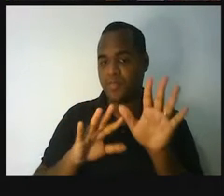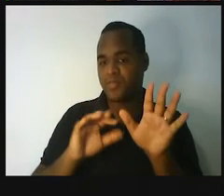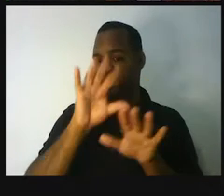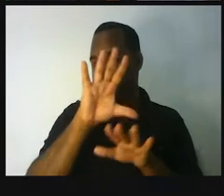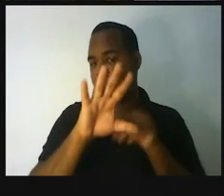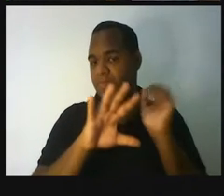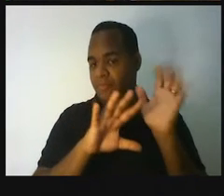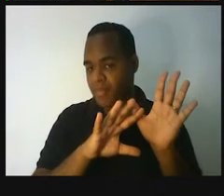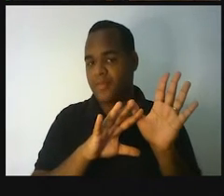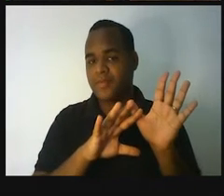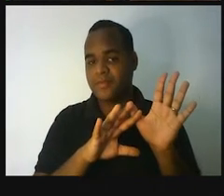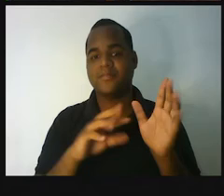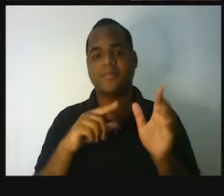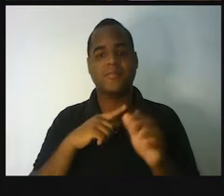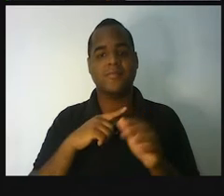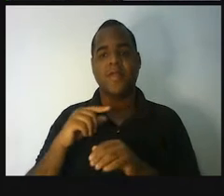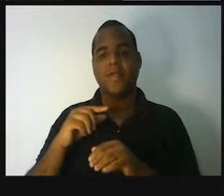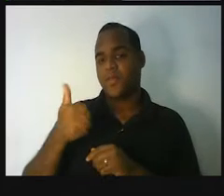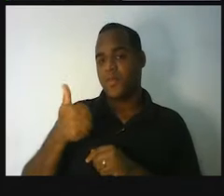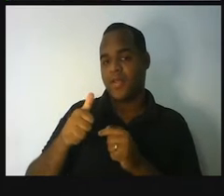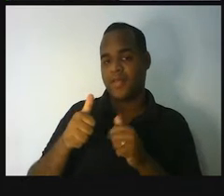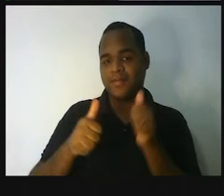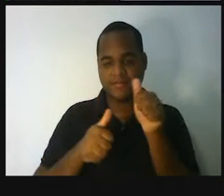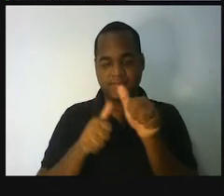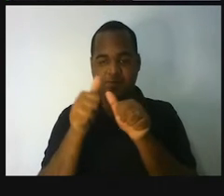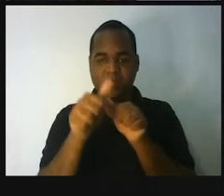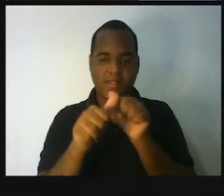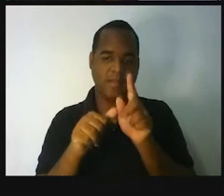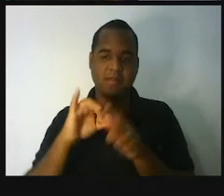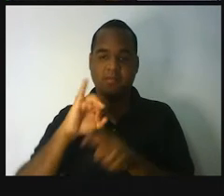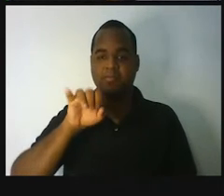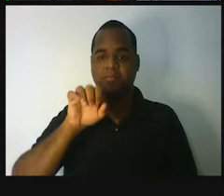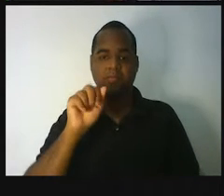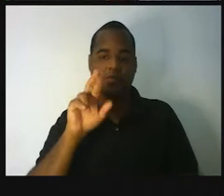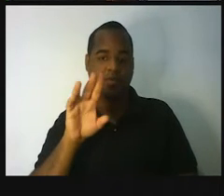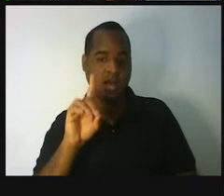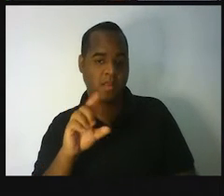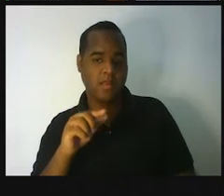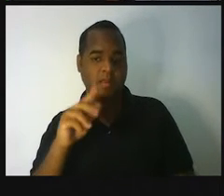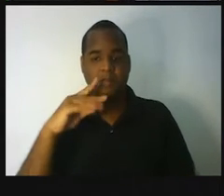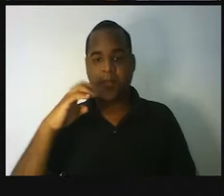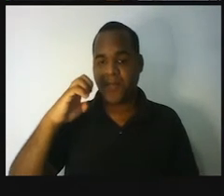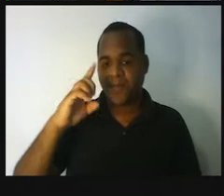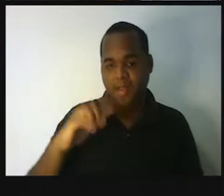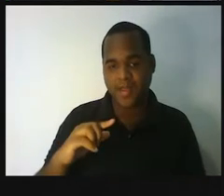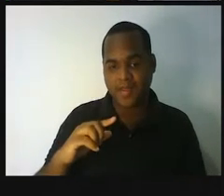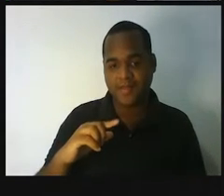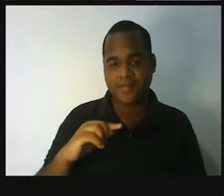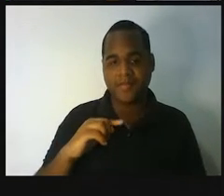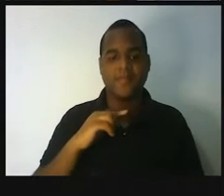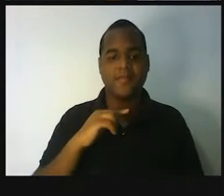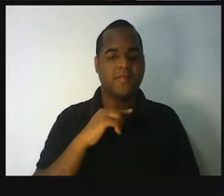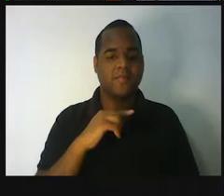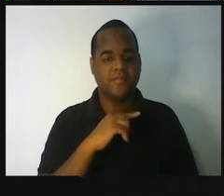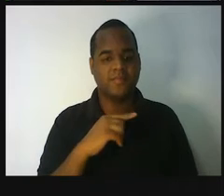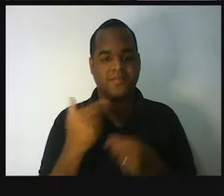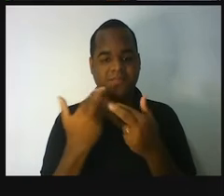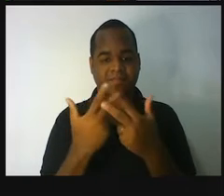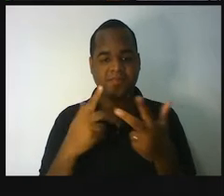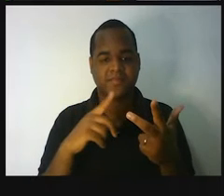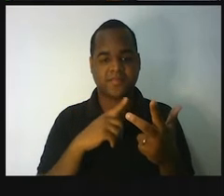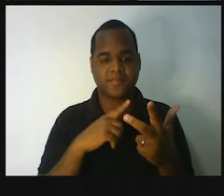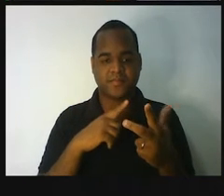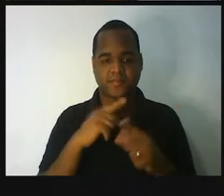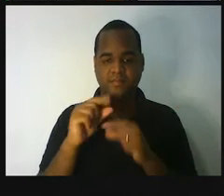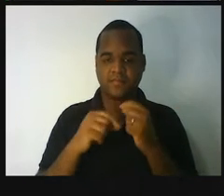muito conhecida, colegada, tem a jarda, o nosso pé, enfim. Os membros